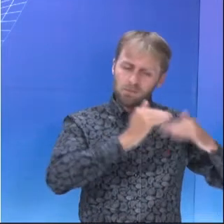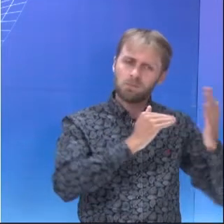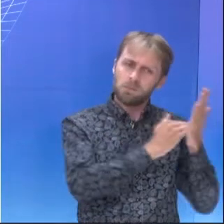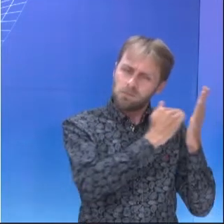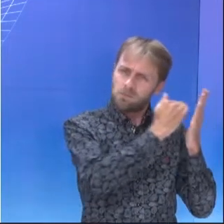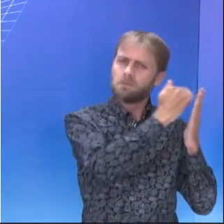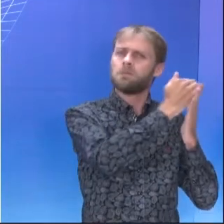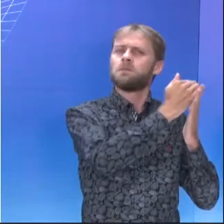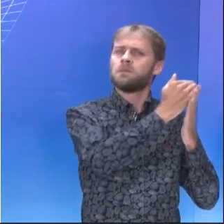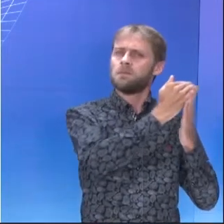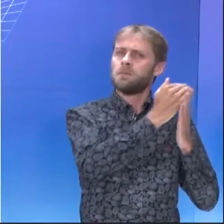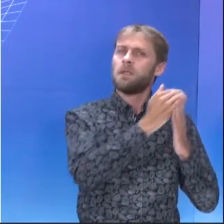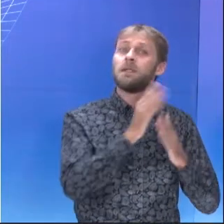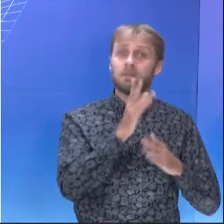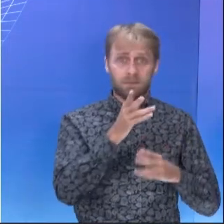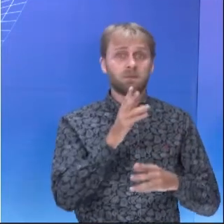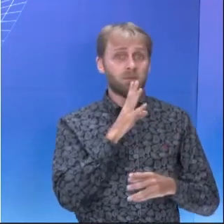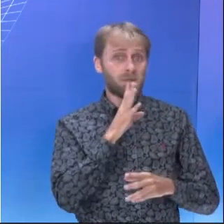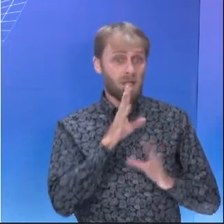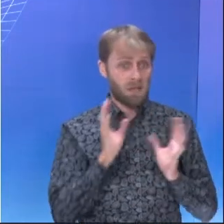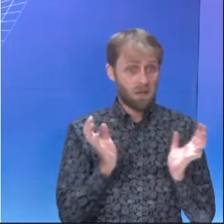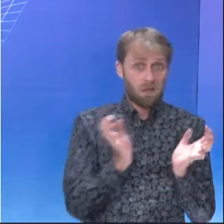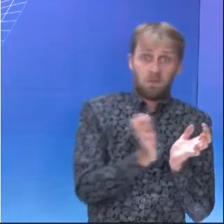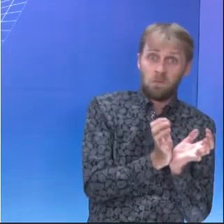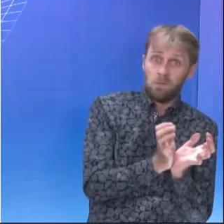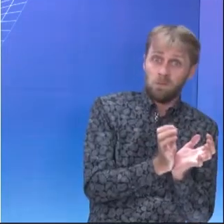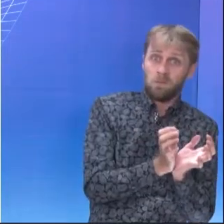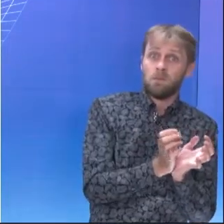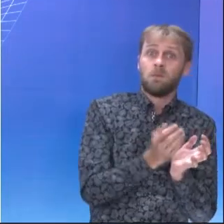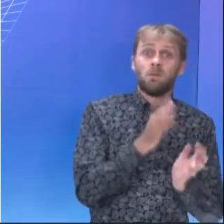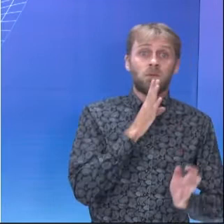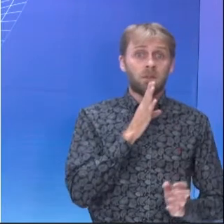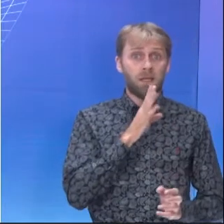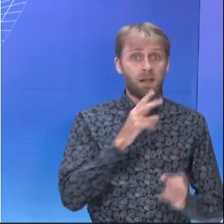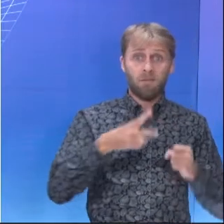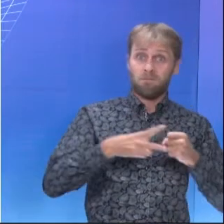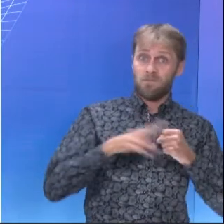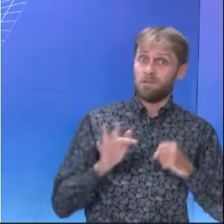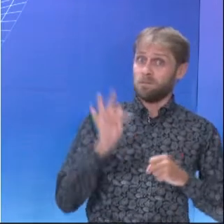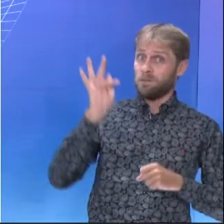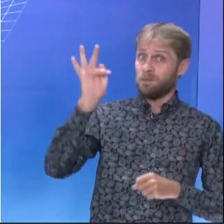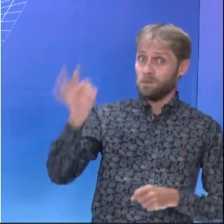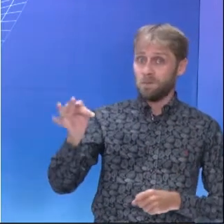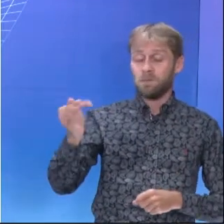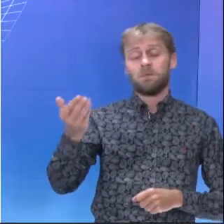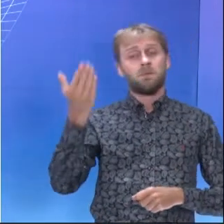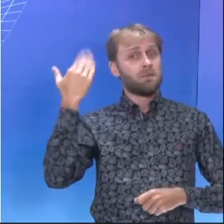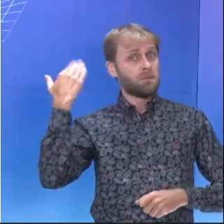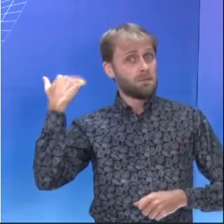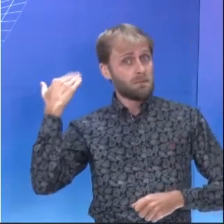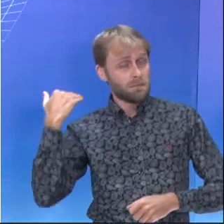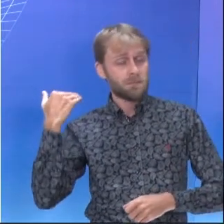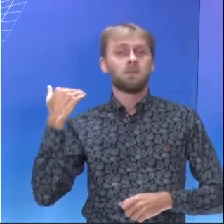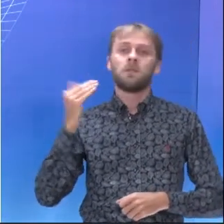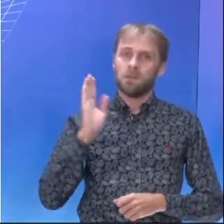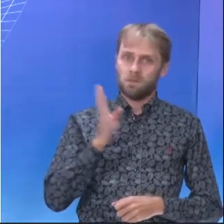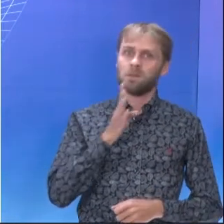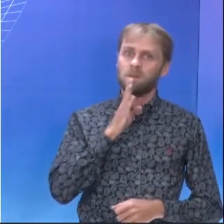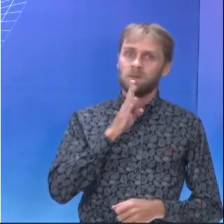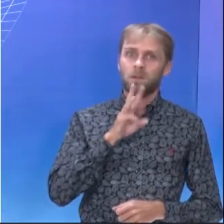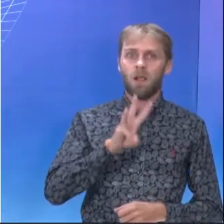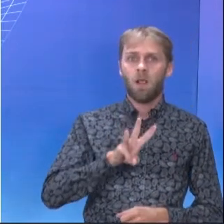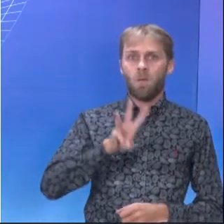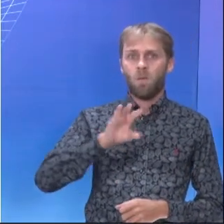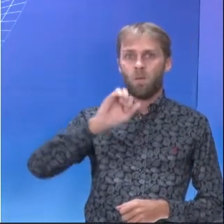Você conhece a estrutura da língua, você sabe o que é plural, você sabe o que é passado, conhece verbos do futuro,